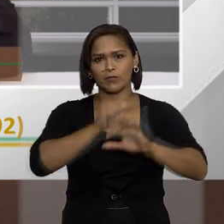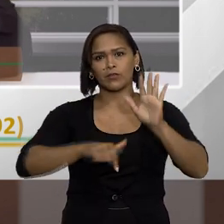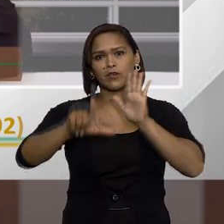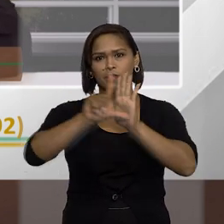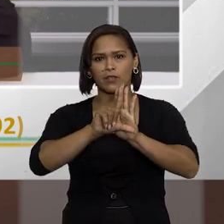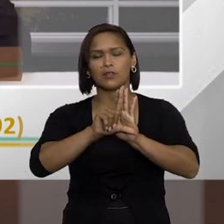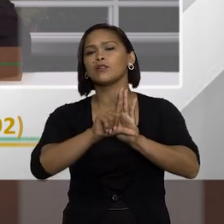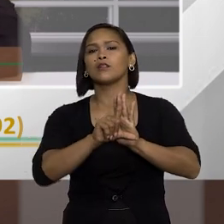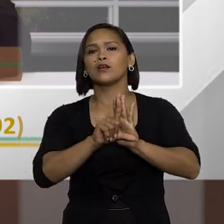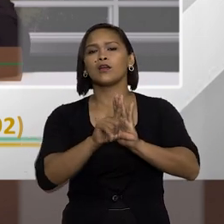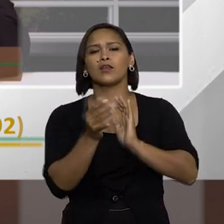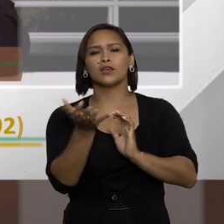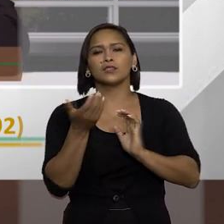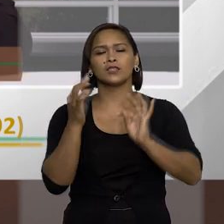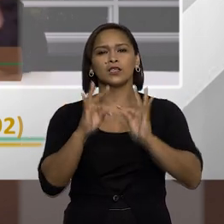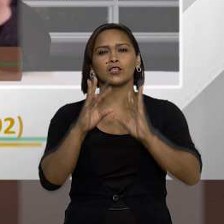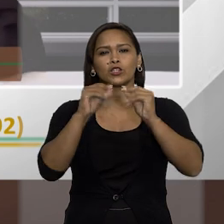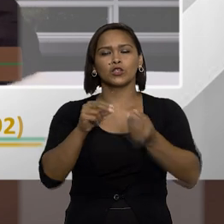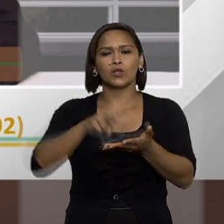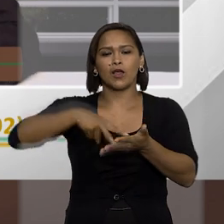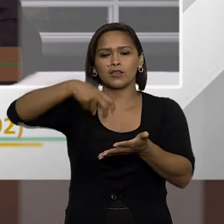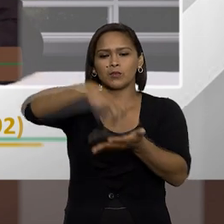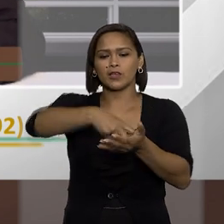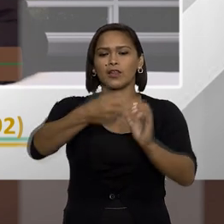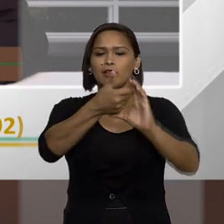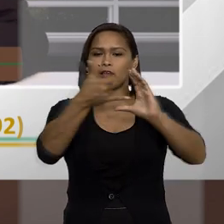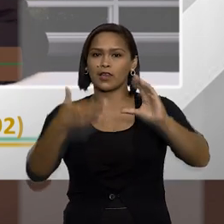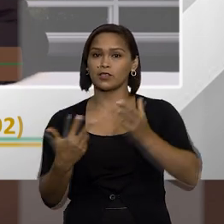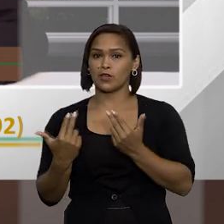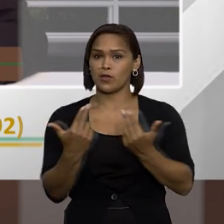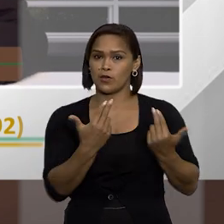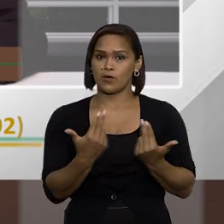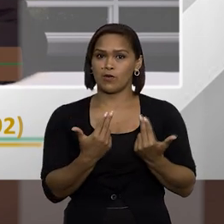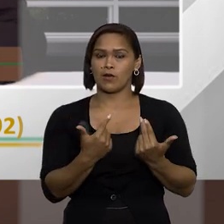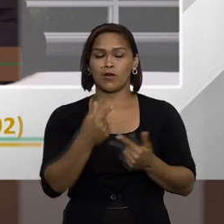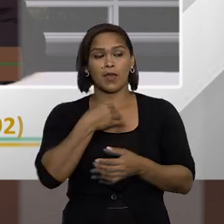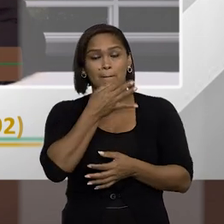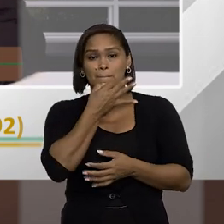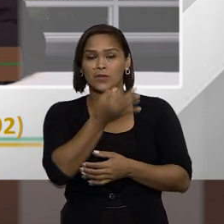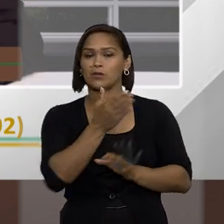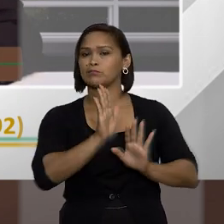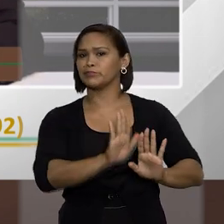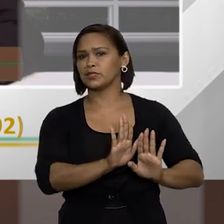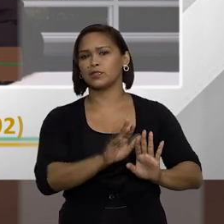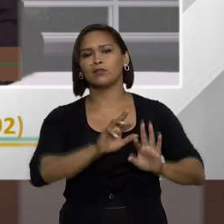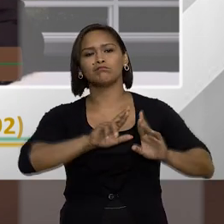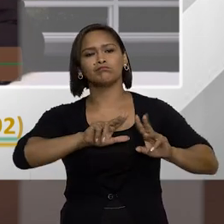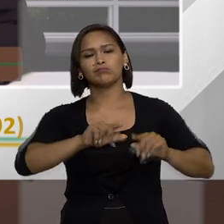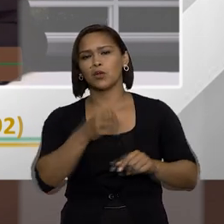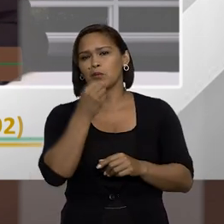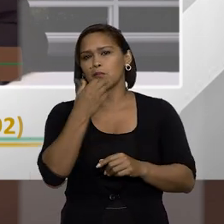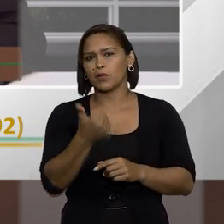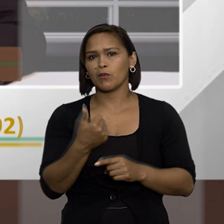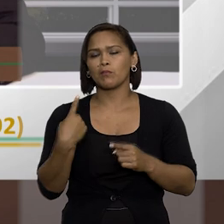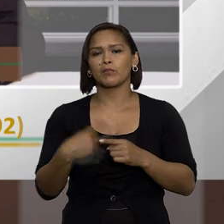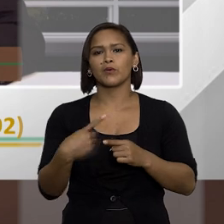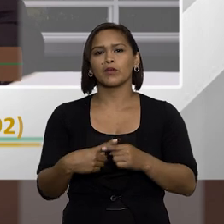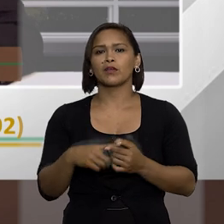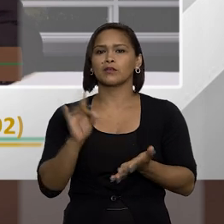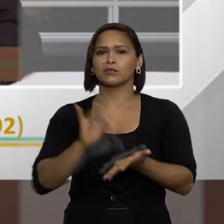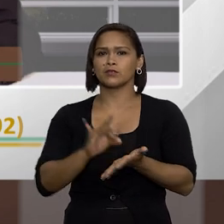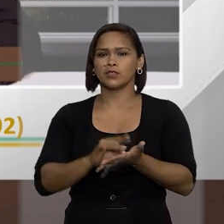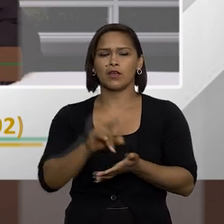mudança da lei, eles querem que todas as penalidades tenham essa característica, o que, na minha opinião, não é uma coisa tão boa.